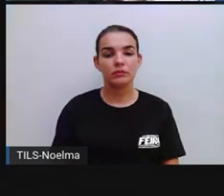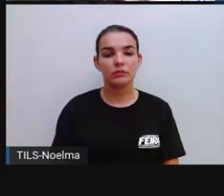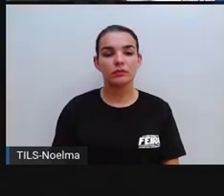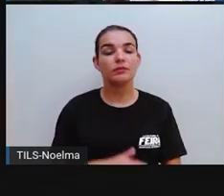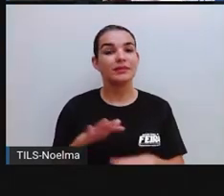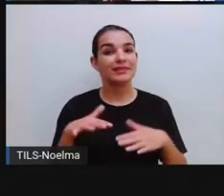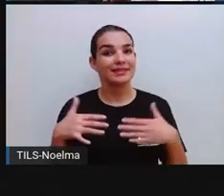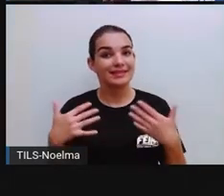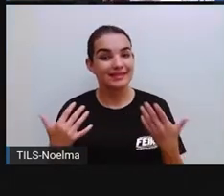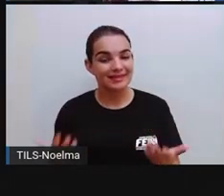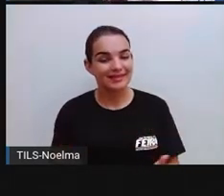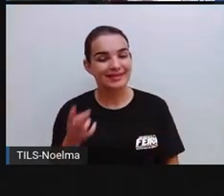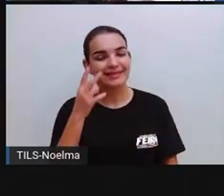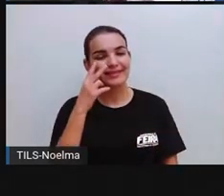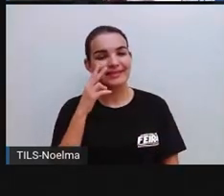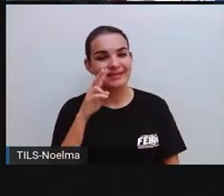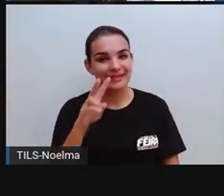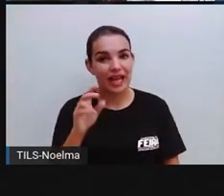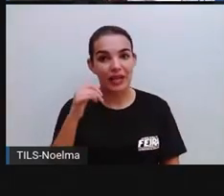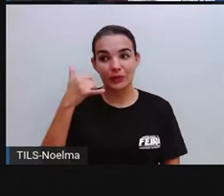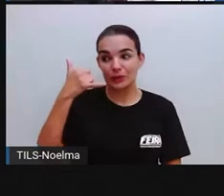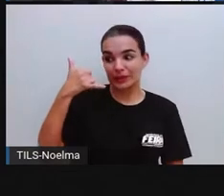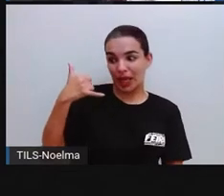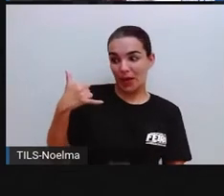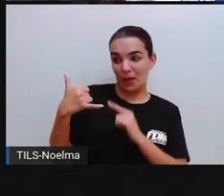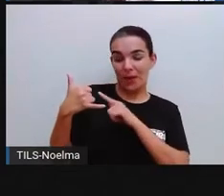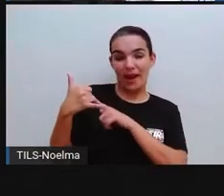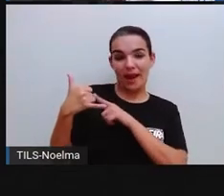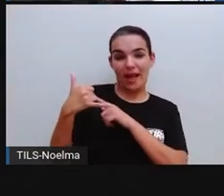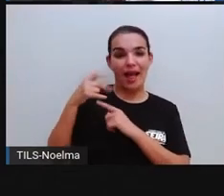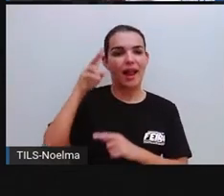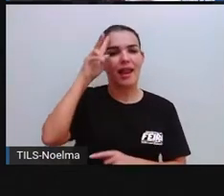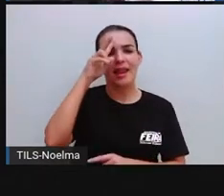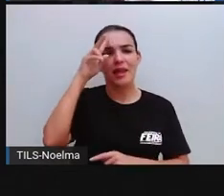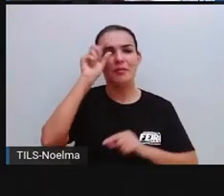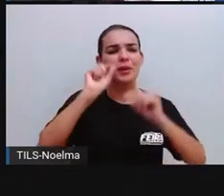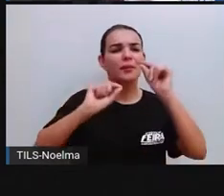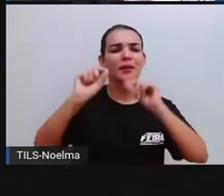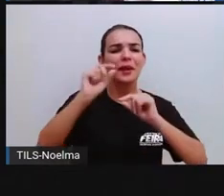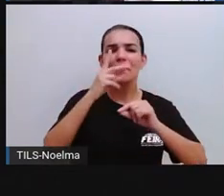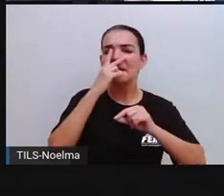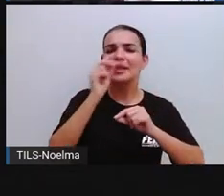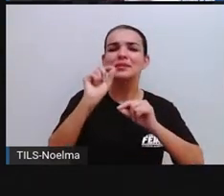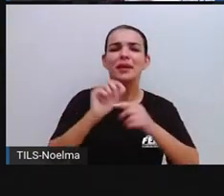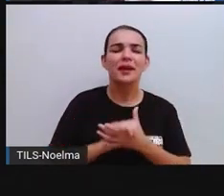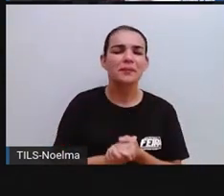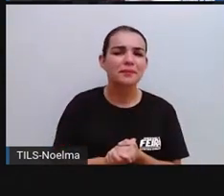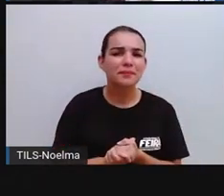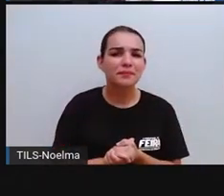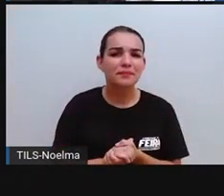Então, olha lá, o celular, ele lembra qual figura geométrica é o segundo ano?